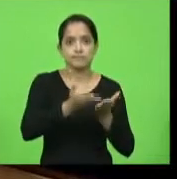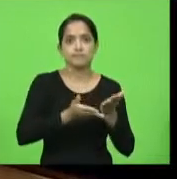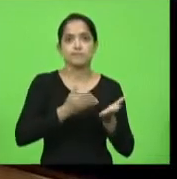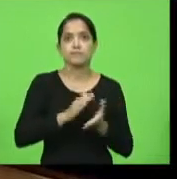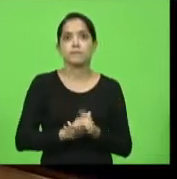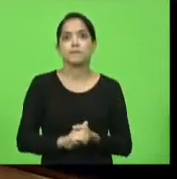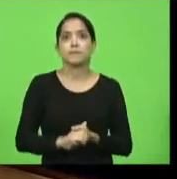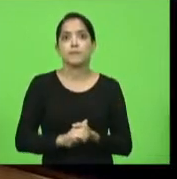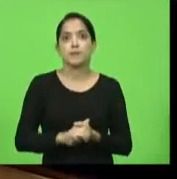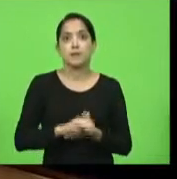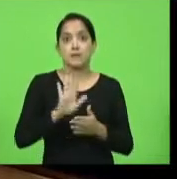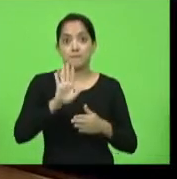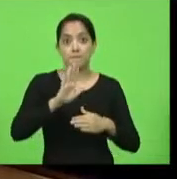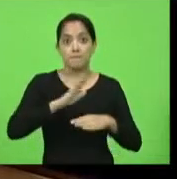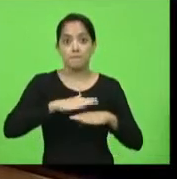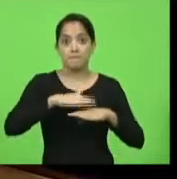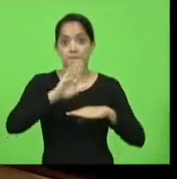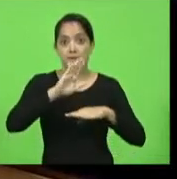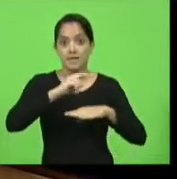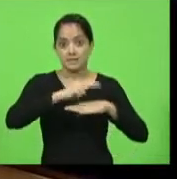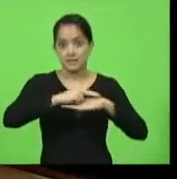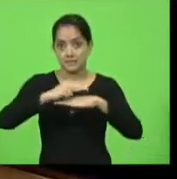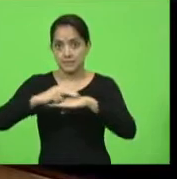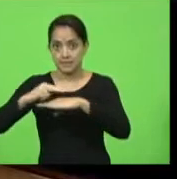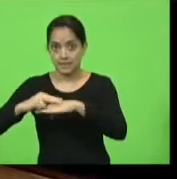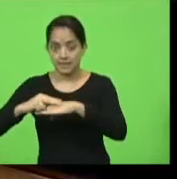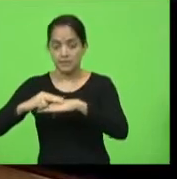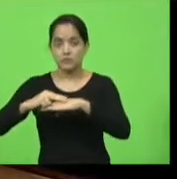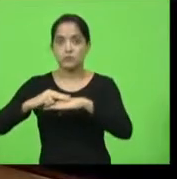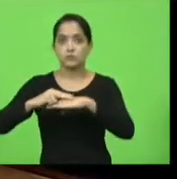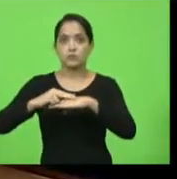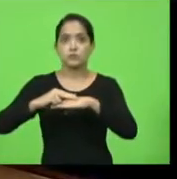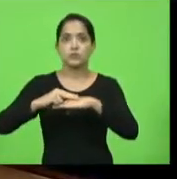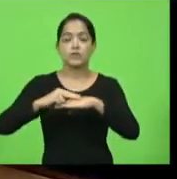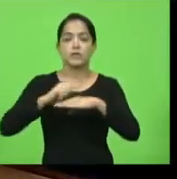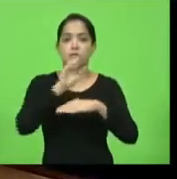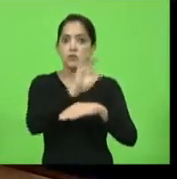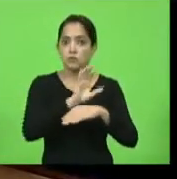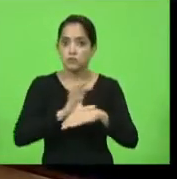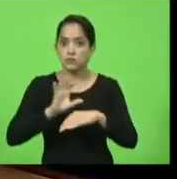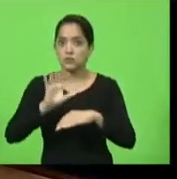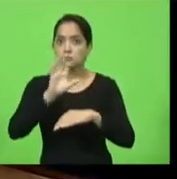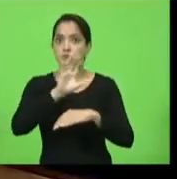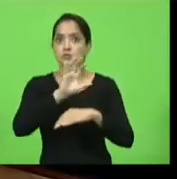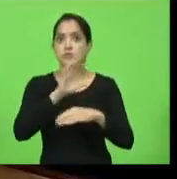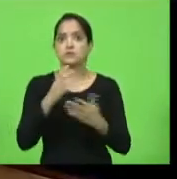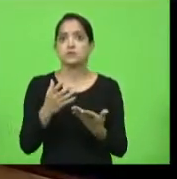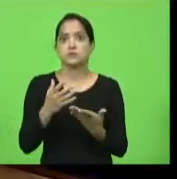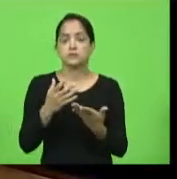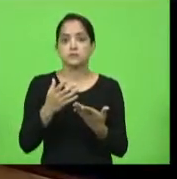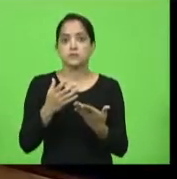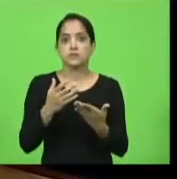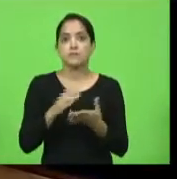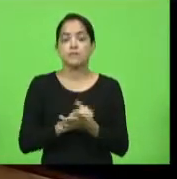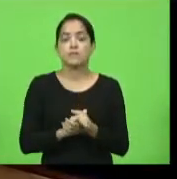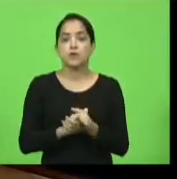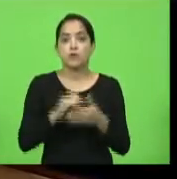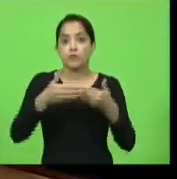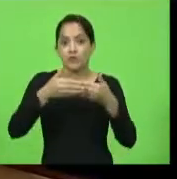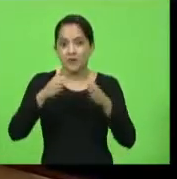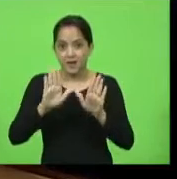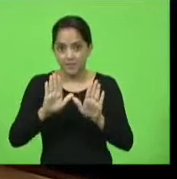Somente de leitos de retaguarda no Grande Oeste, em outras regiões do Estado, nos últimos dias foram abertos